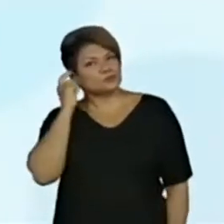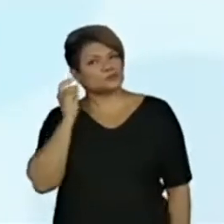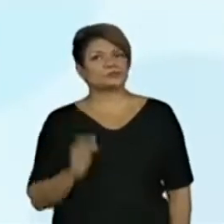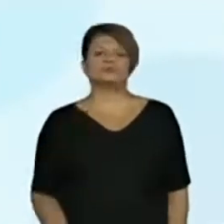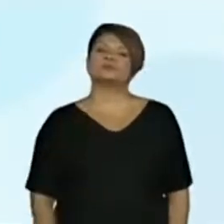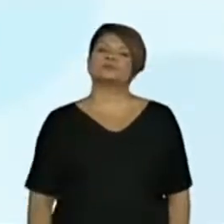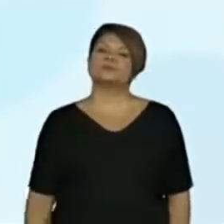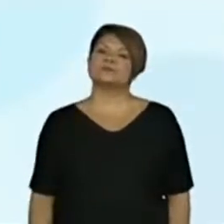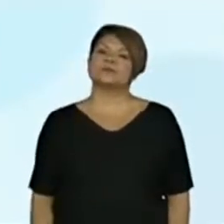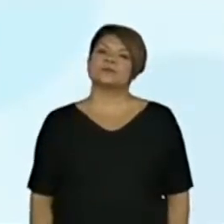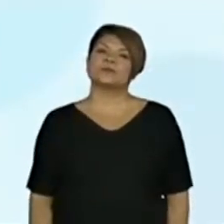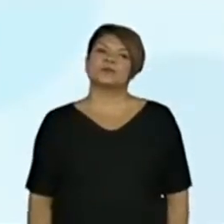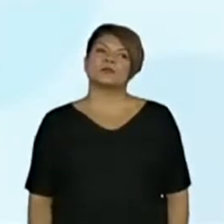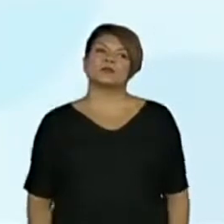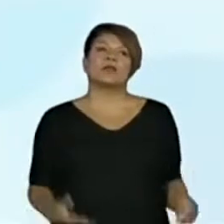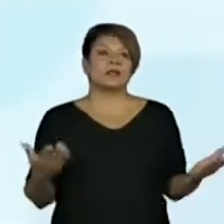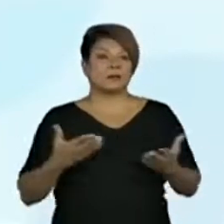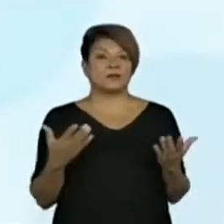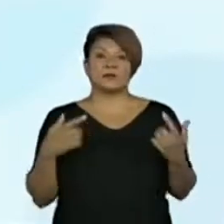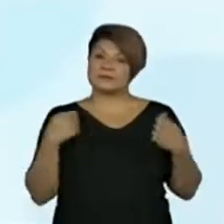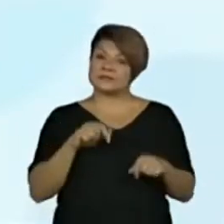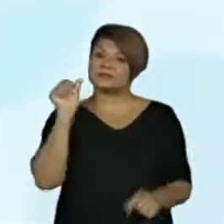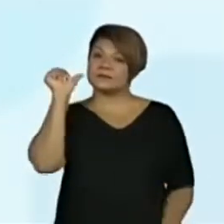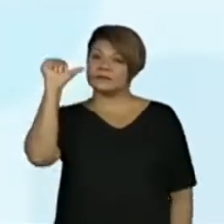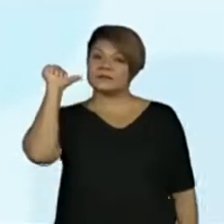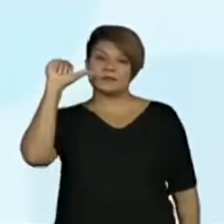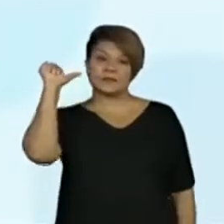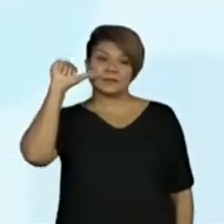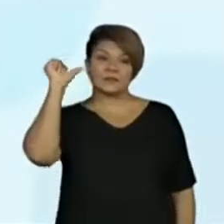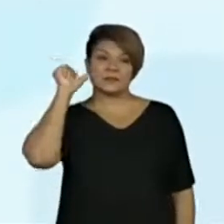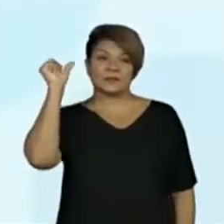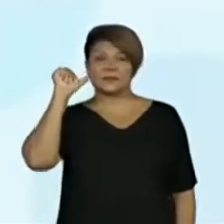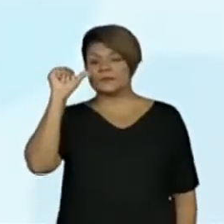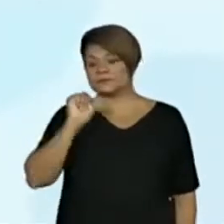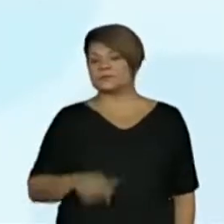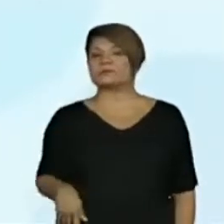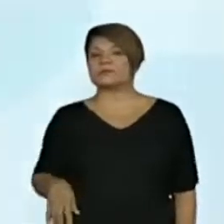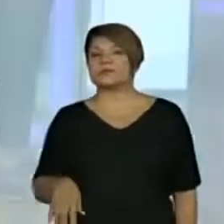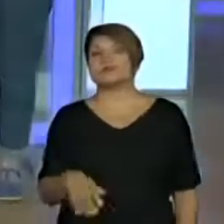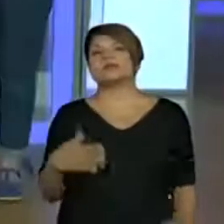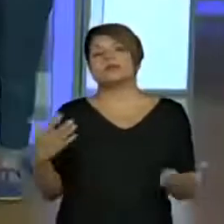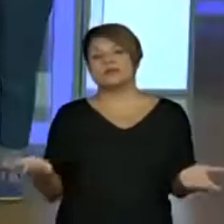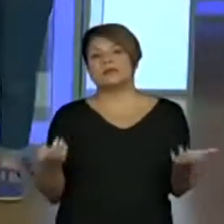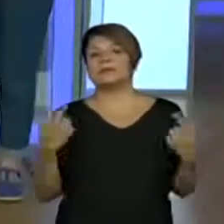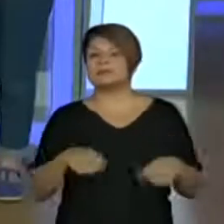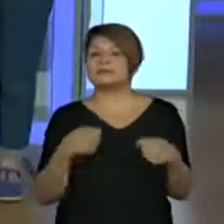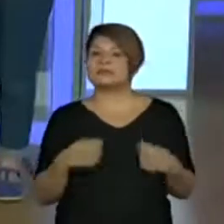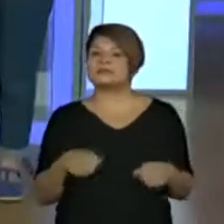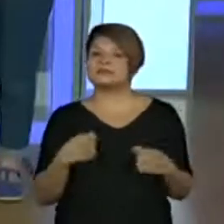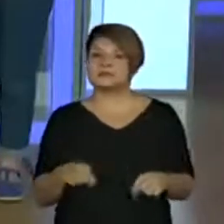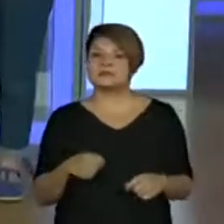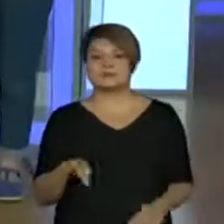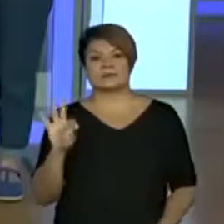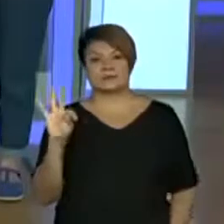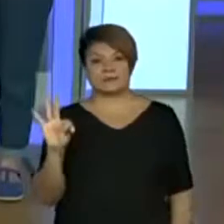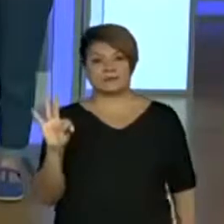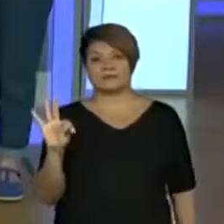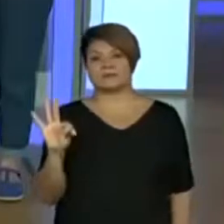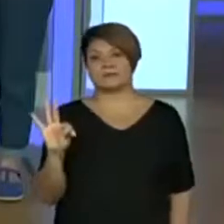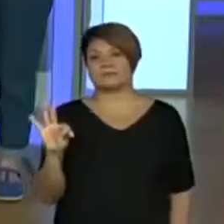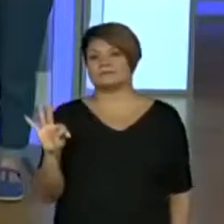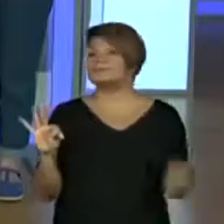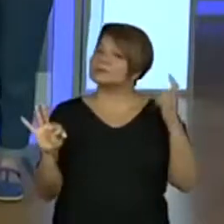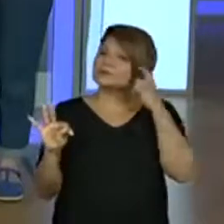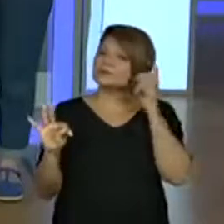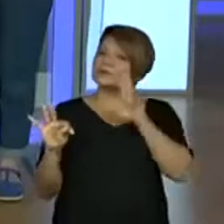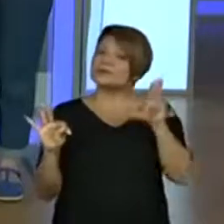precisa trazer a ajudante, né? E sabendo que tem que ser com a primeira letra T, vamos pensar